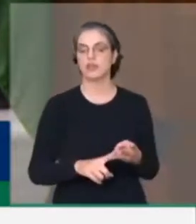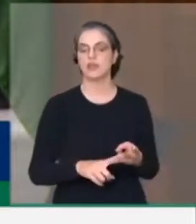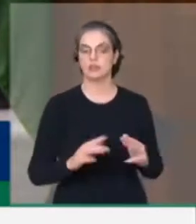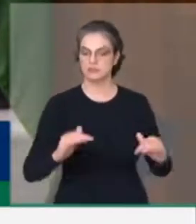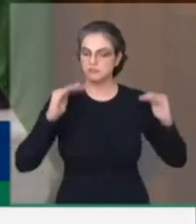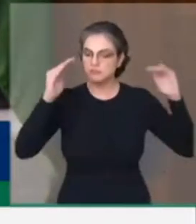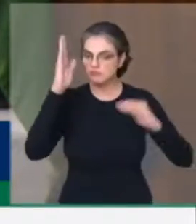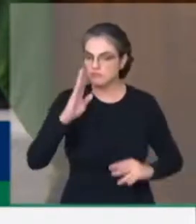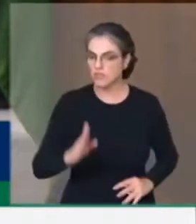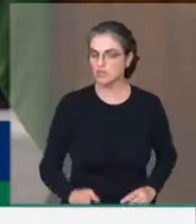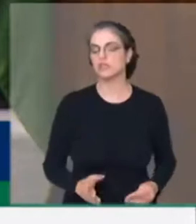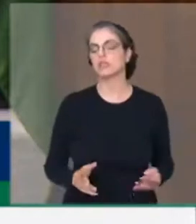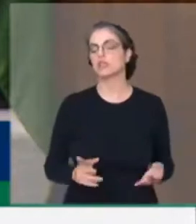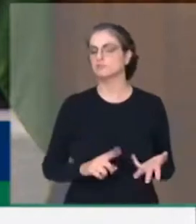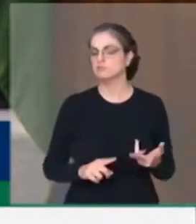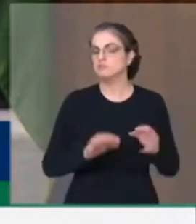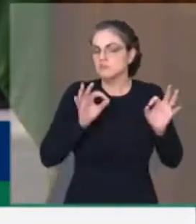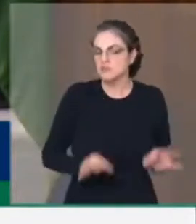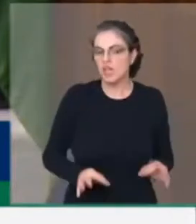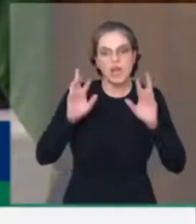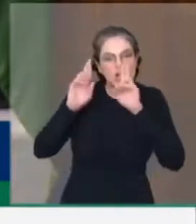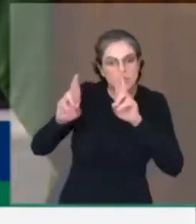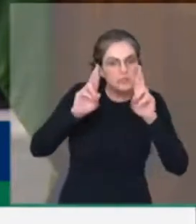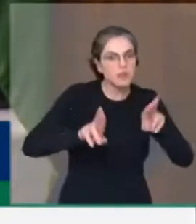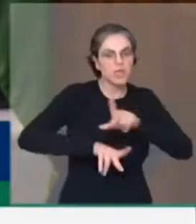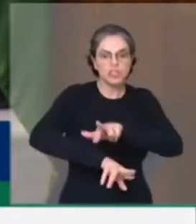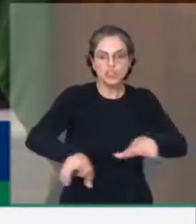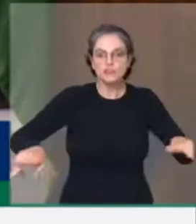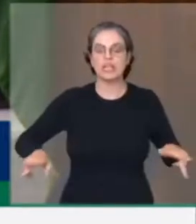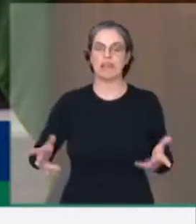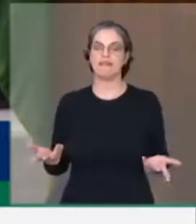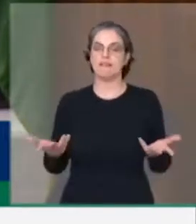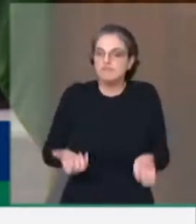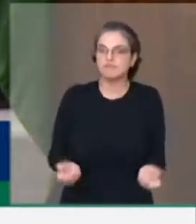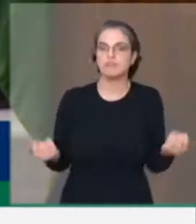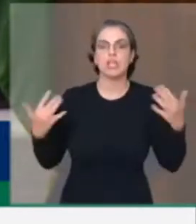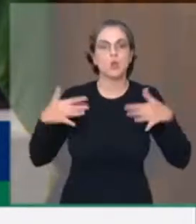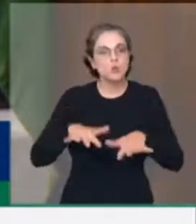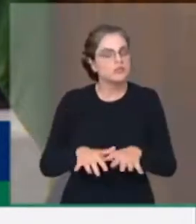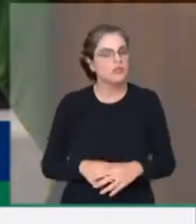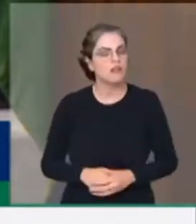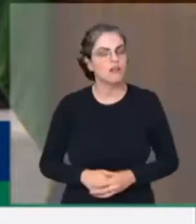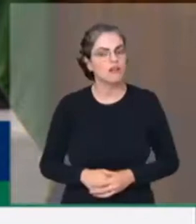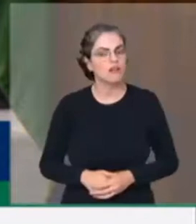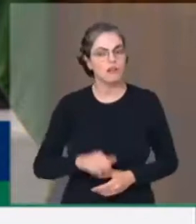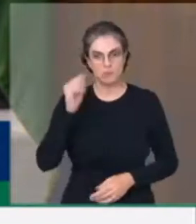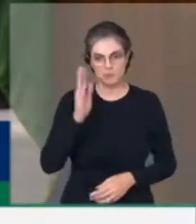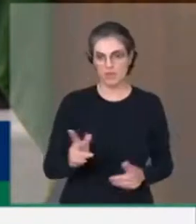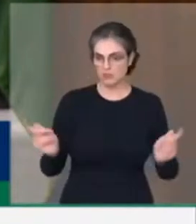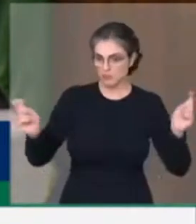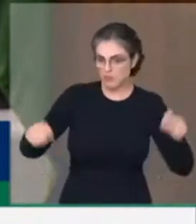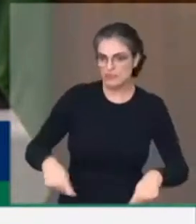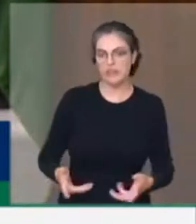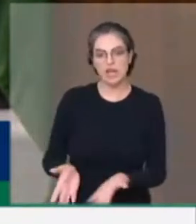da soberania, do respeito à diferença, da inclusão, um país que seja capaz de dividir a sua